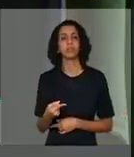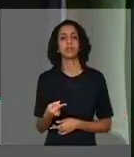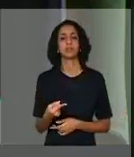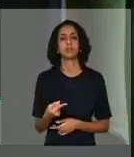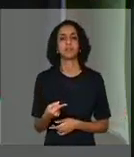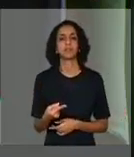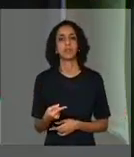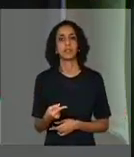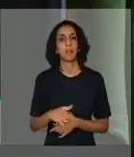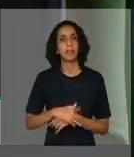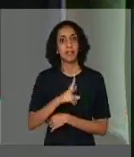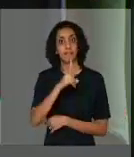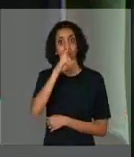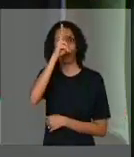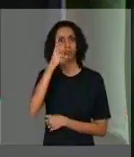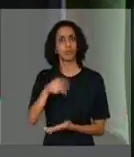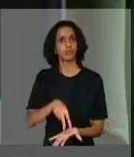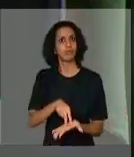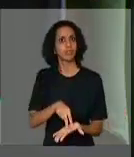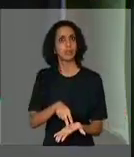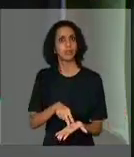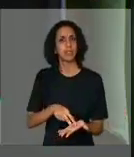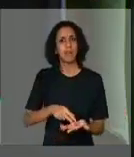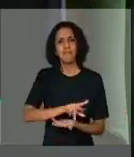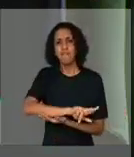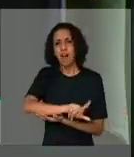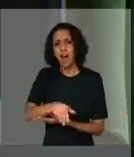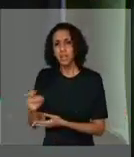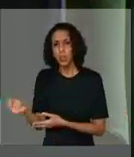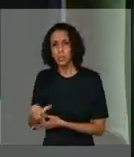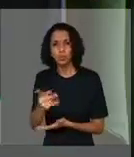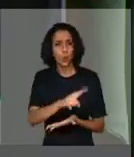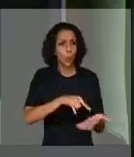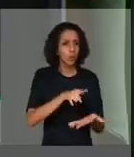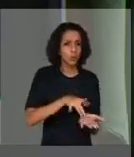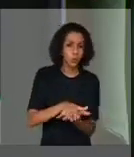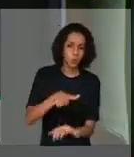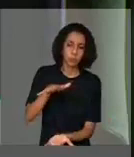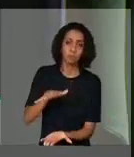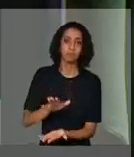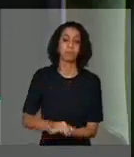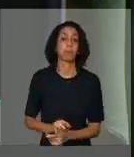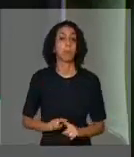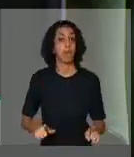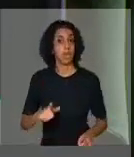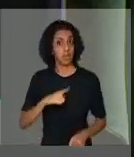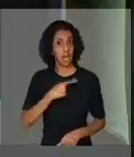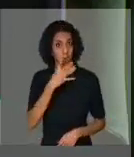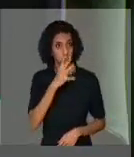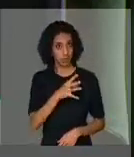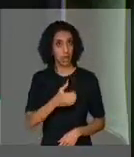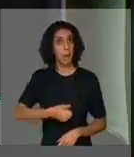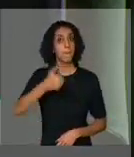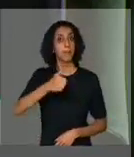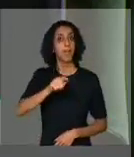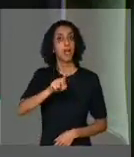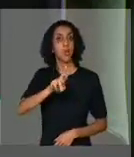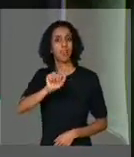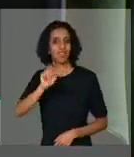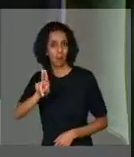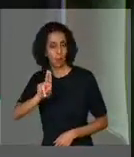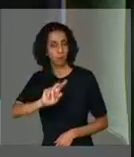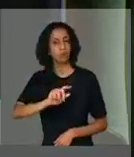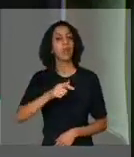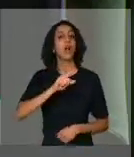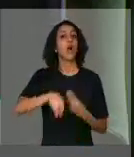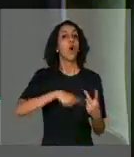eles foram fortalecidos. O fato é que nós temos uma condenação em primeiro grau do ex-presidente Lula e uma condenação em segundo